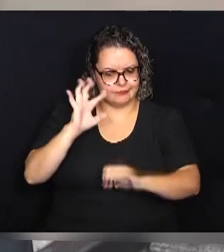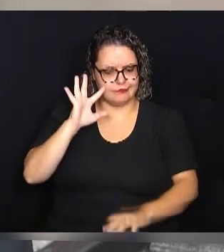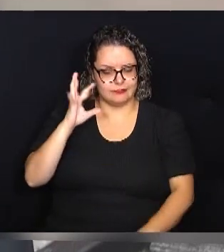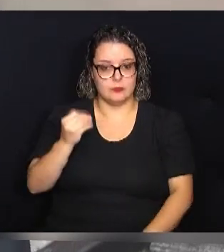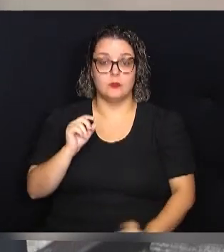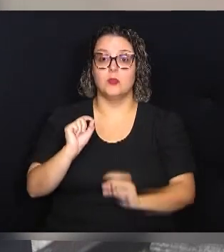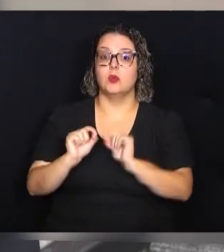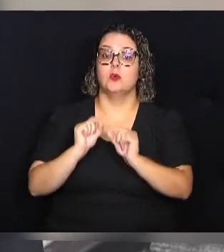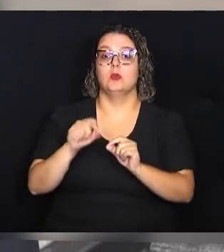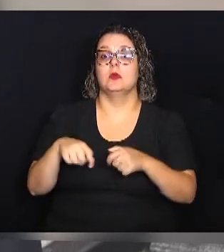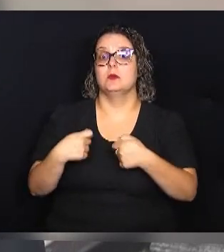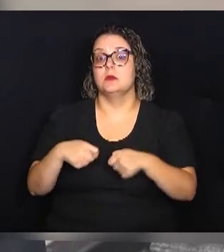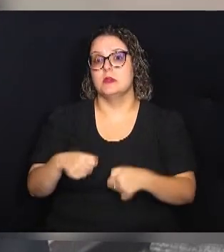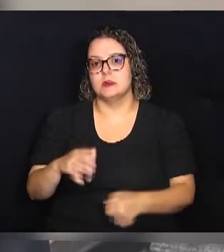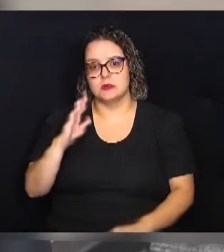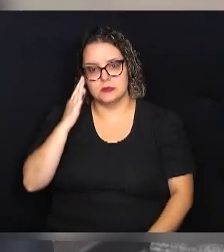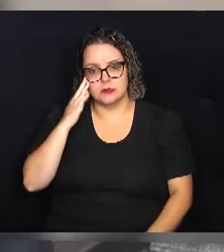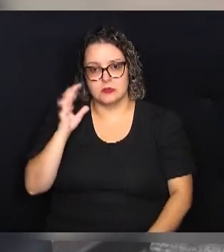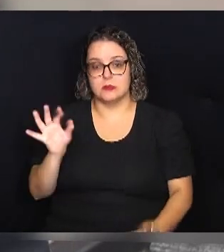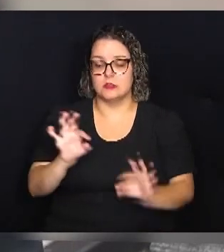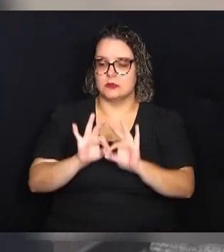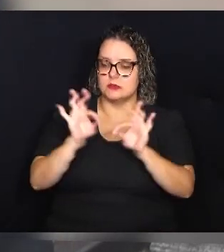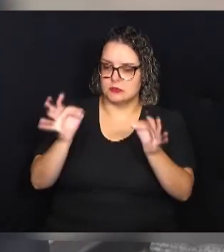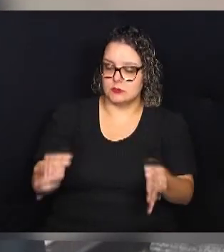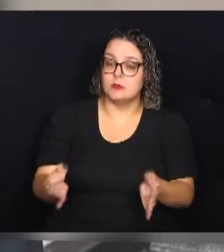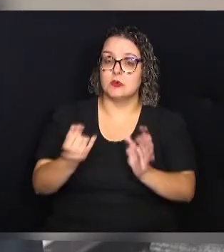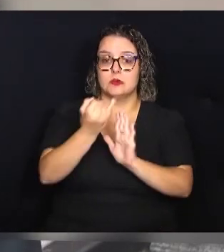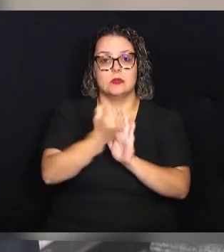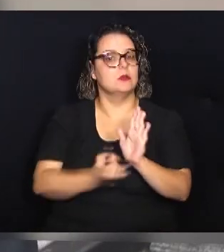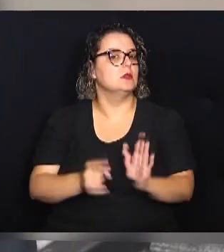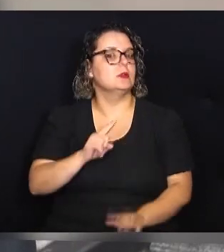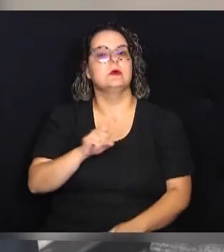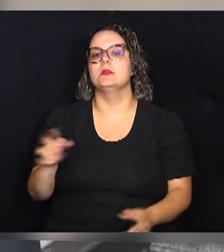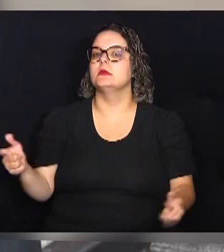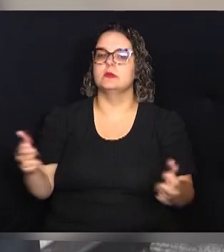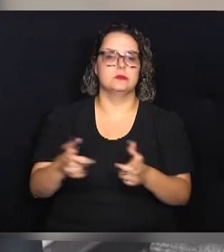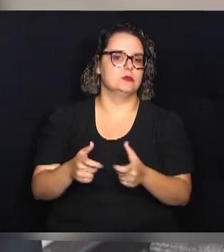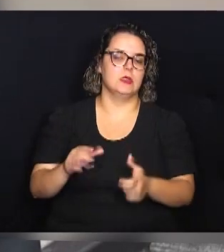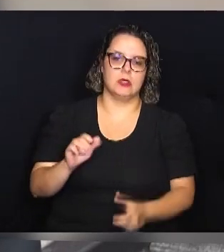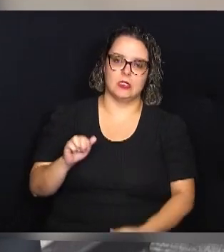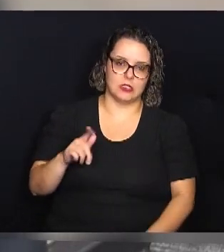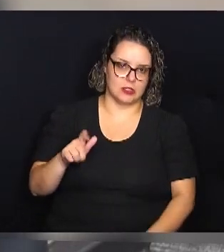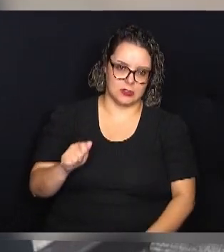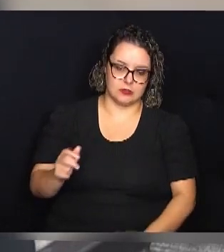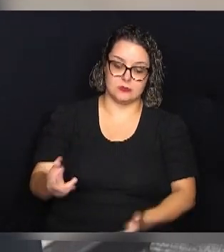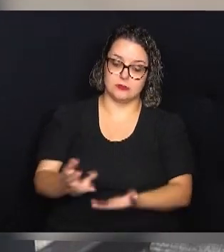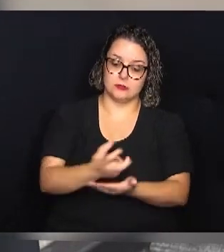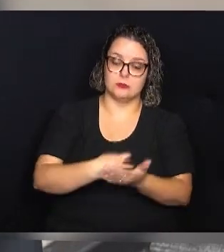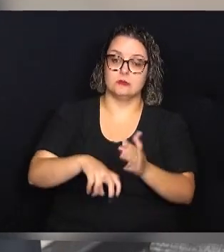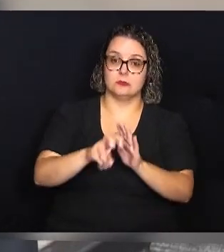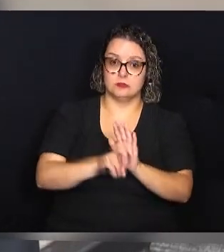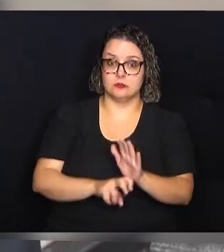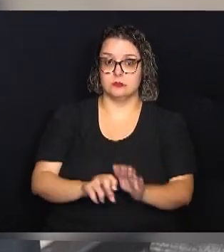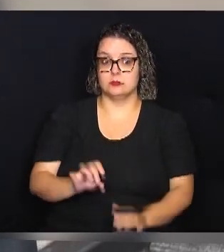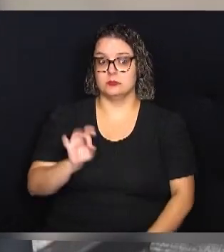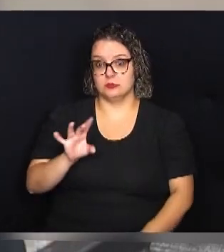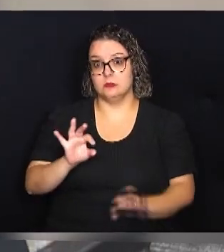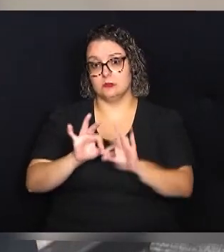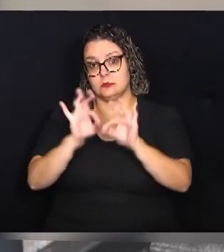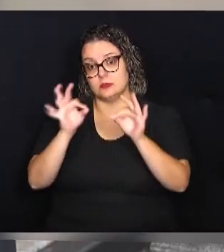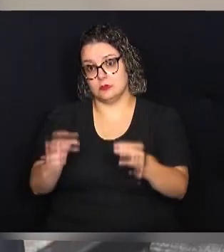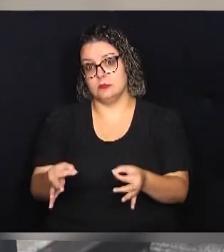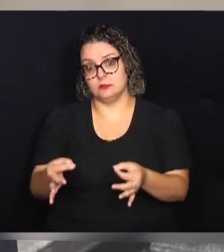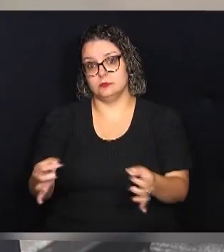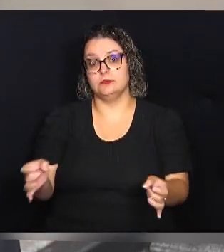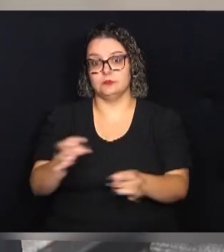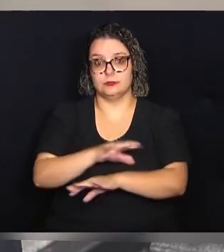precisam entender? É a simplificação dos impostos e não a diminuição da carga tributária. Então, só de simplificar e terminar esse